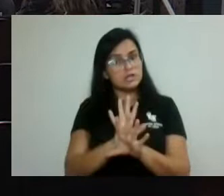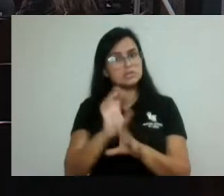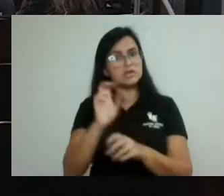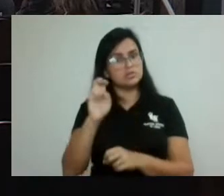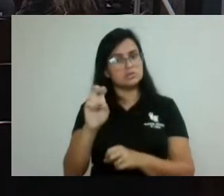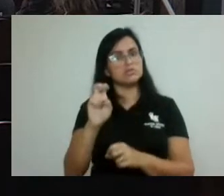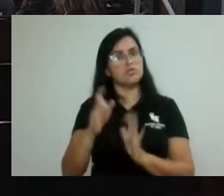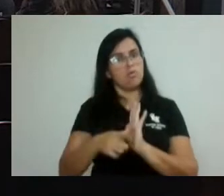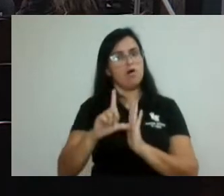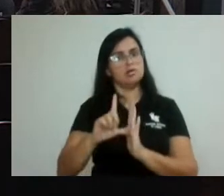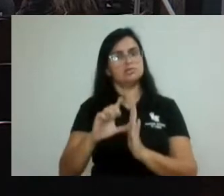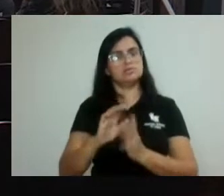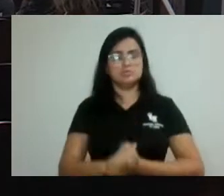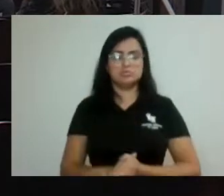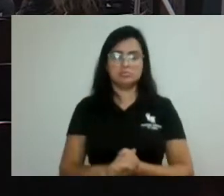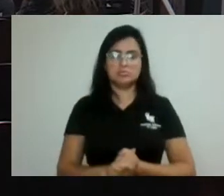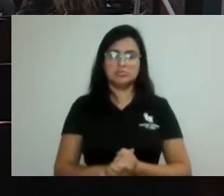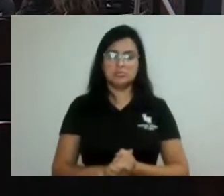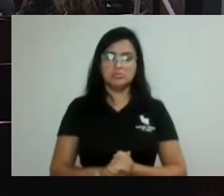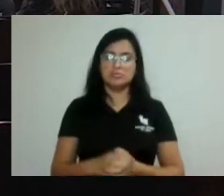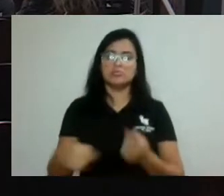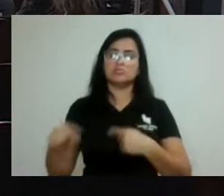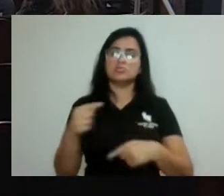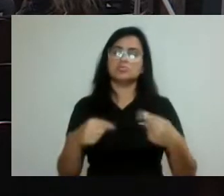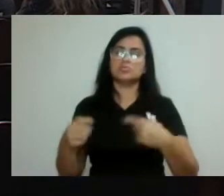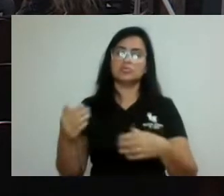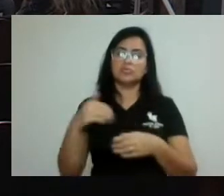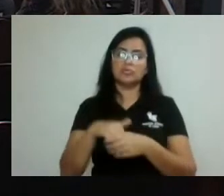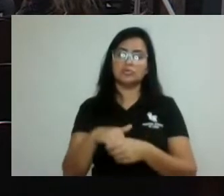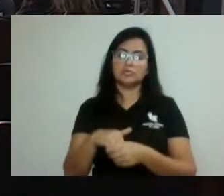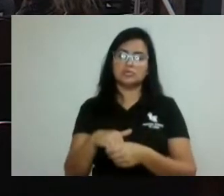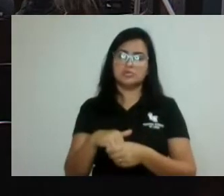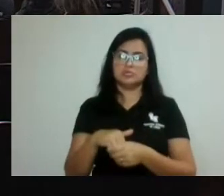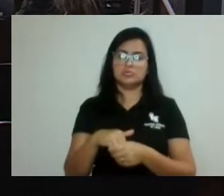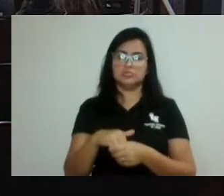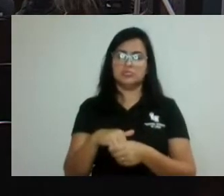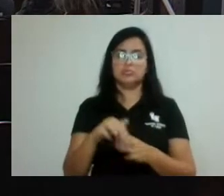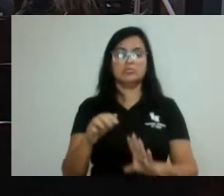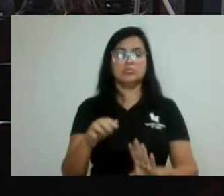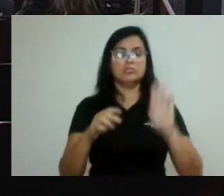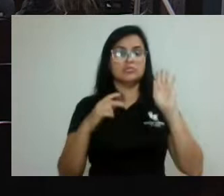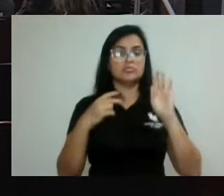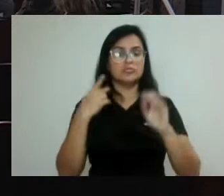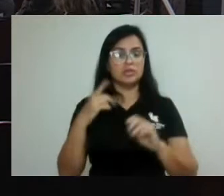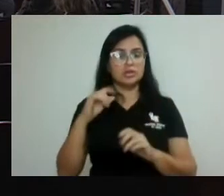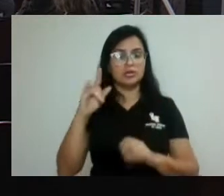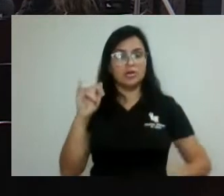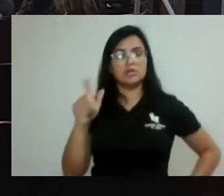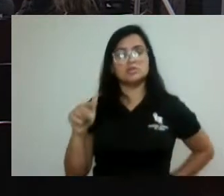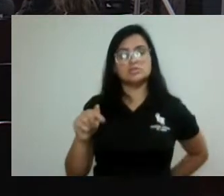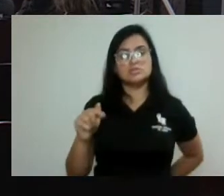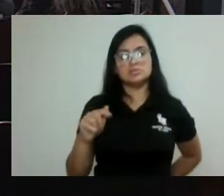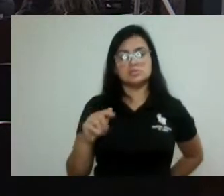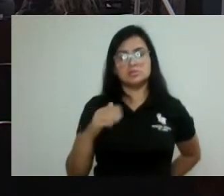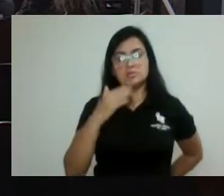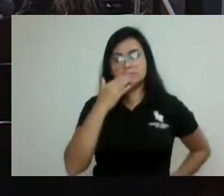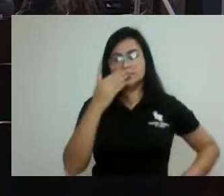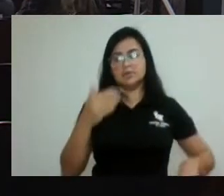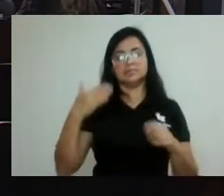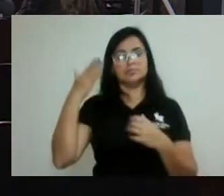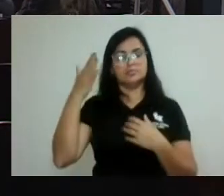discussão, encerrada a discussão e votação. Pela presidente. Pela ordem, vereador Laís Perrú. Peço o uso da palavra. Com a palavra, vereador Laís Perrú.